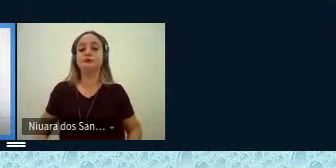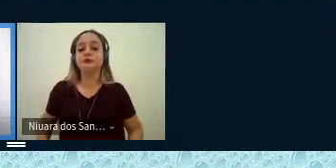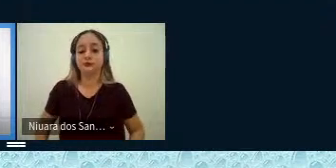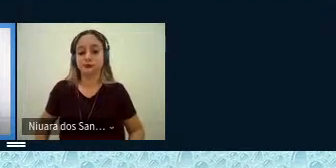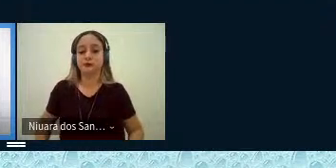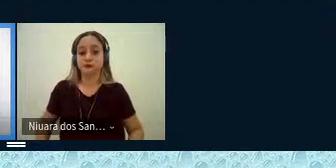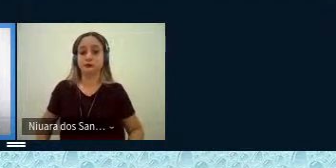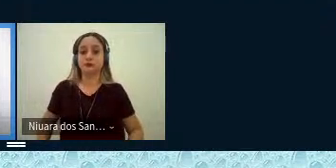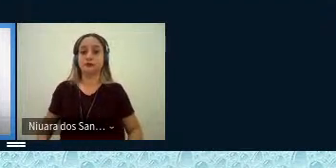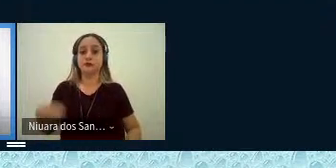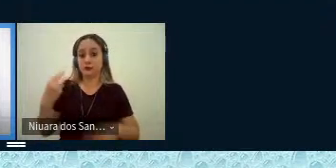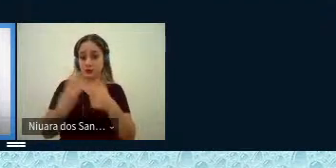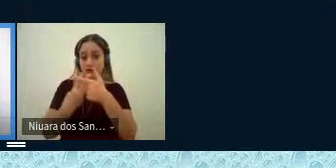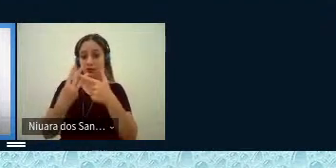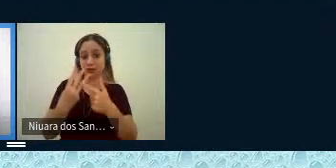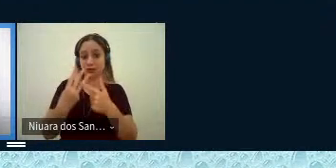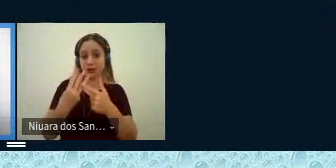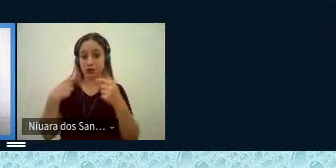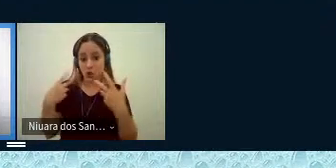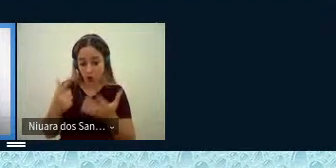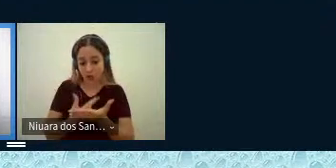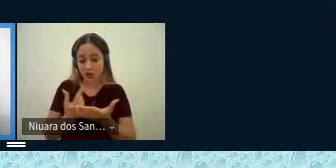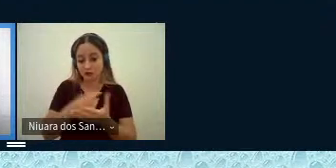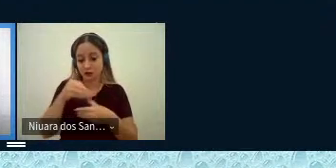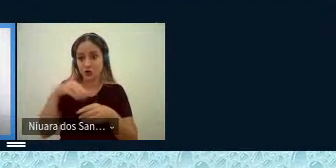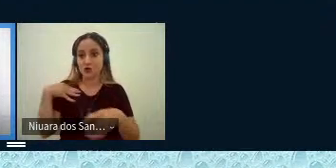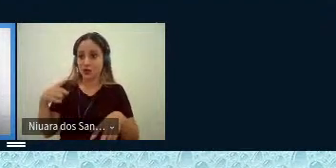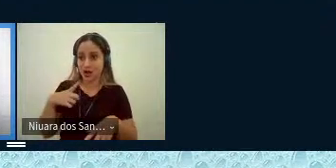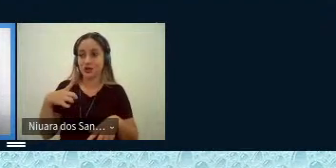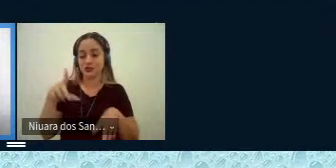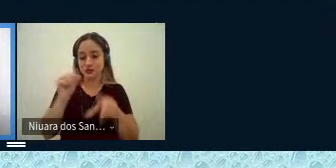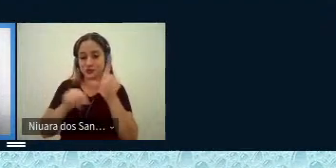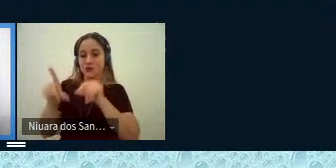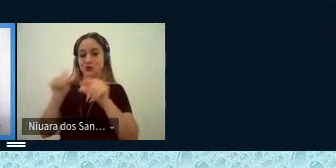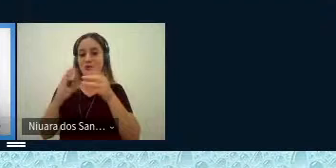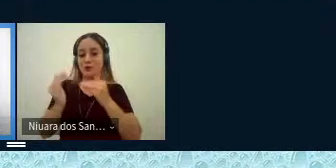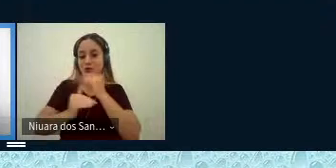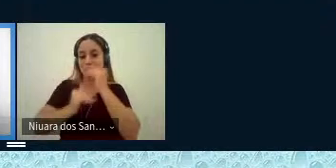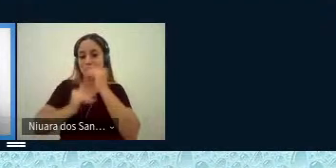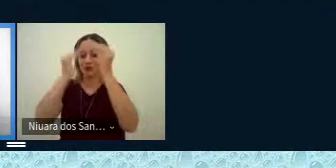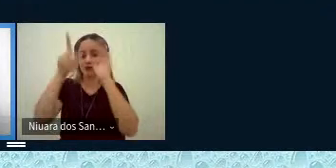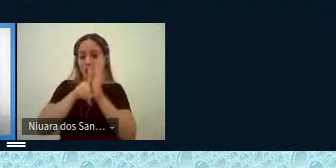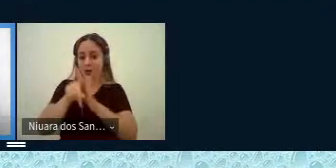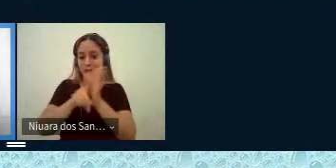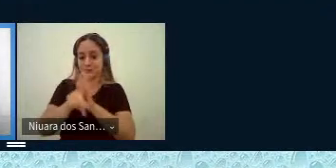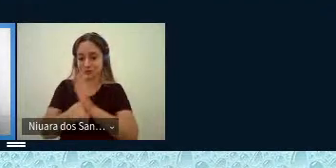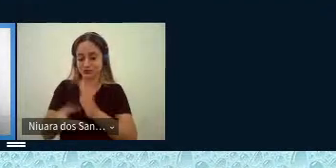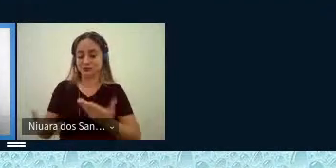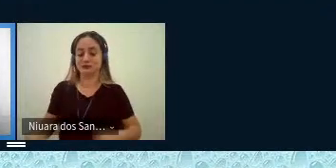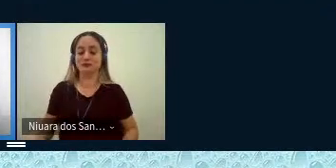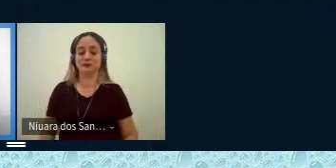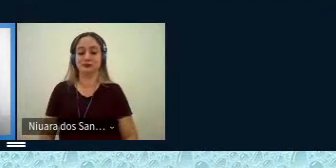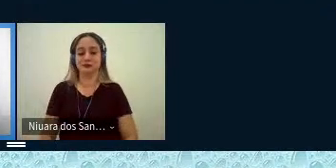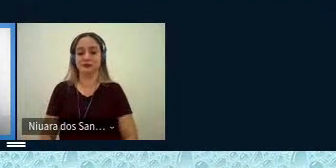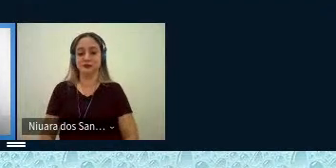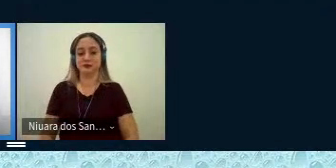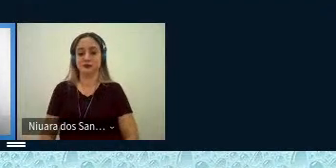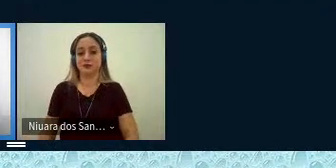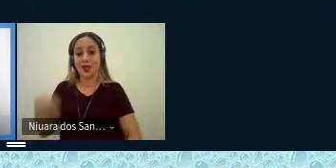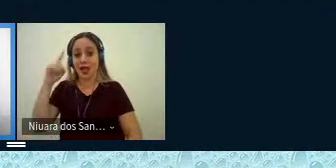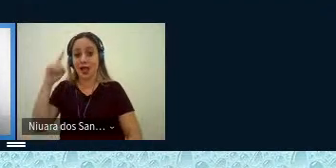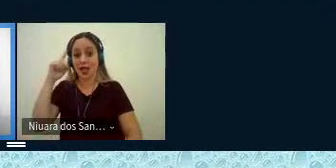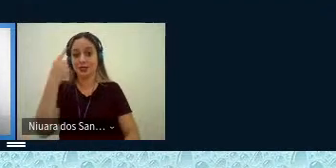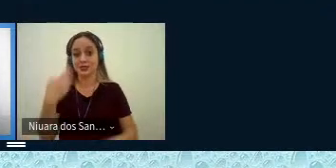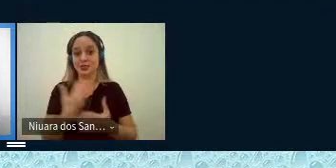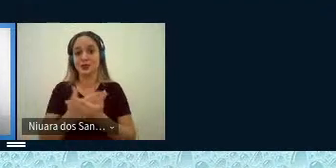contadores estão nesse livro e eles foram os que eu escolhi para desenvolver a pesquisa de tese, não Então, a ideia começa aí.